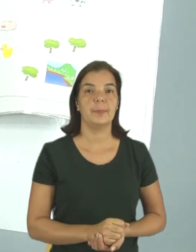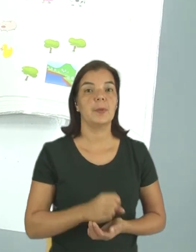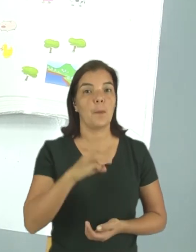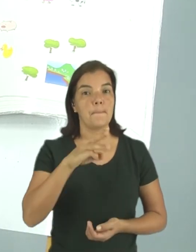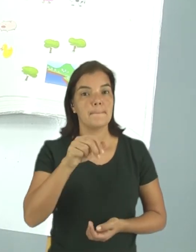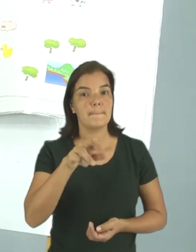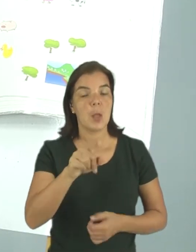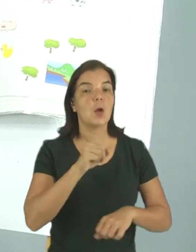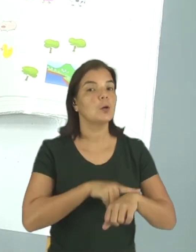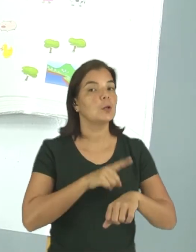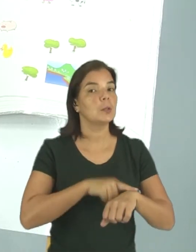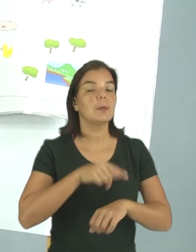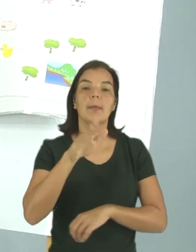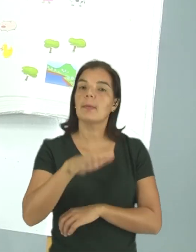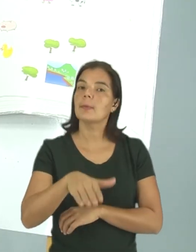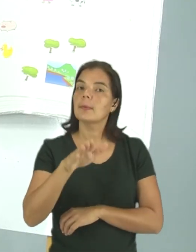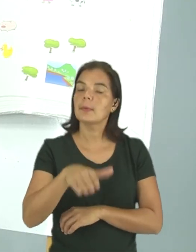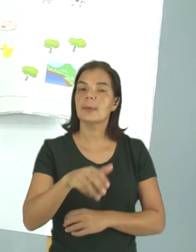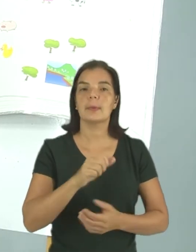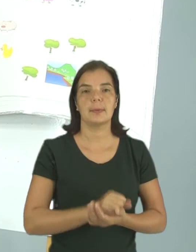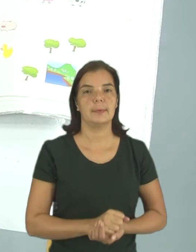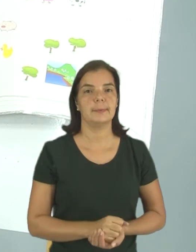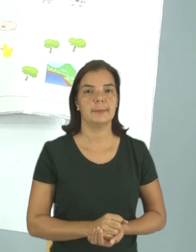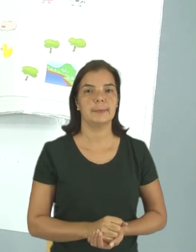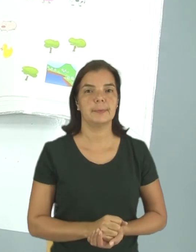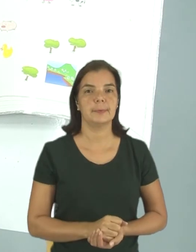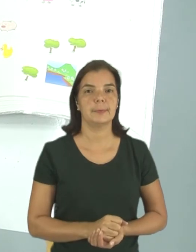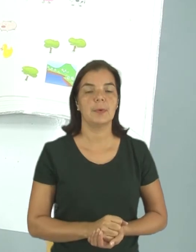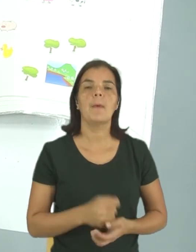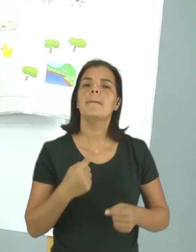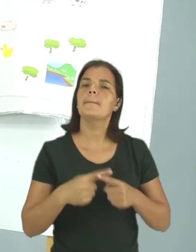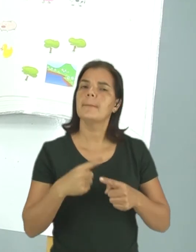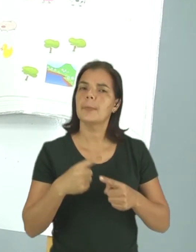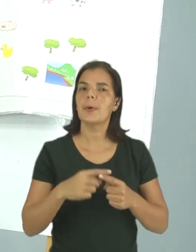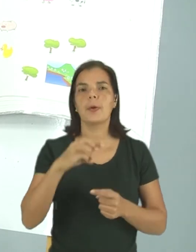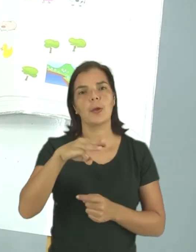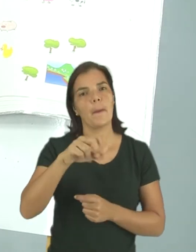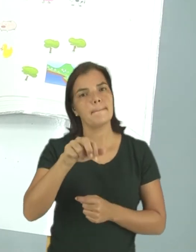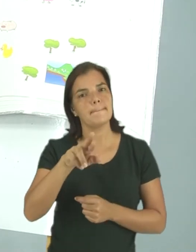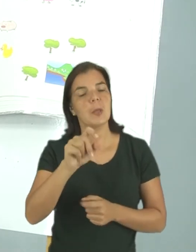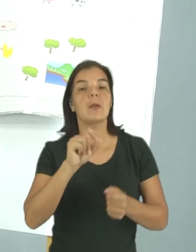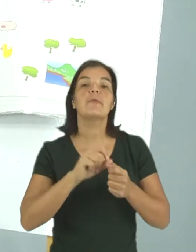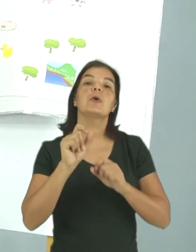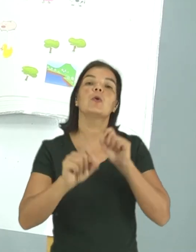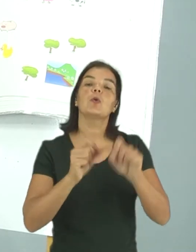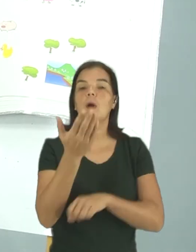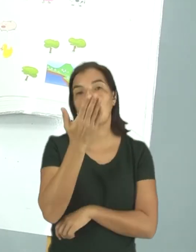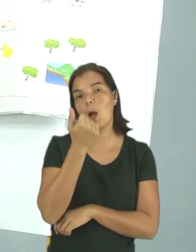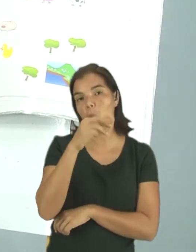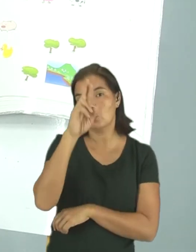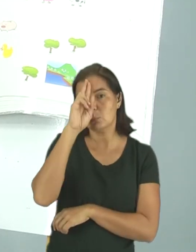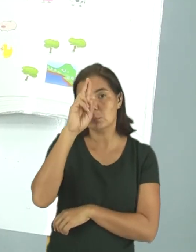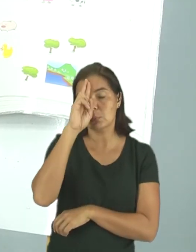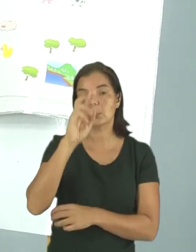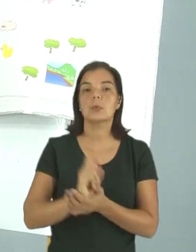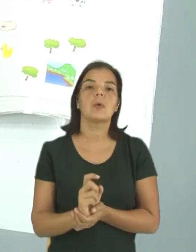Mila fez no período da tarde. Porque Mila fez o quê? Almoçou,